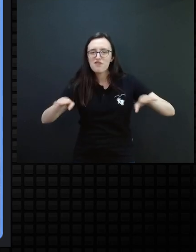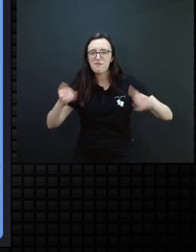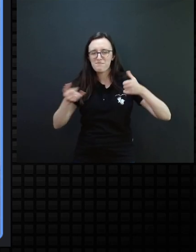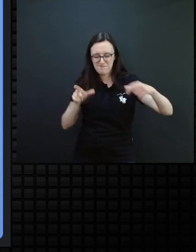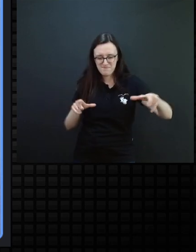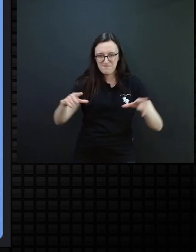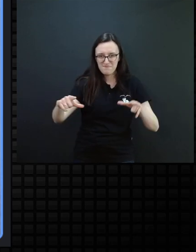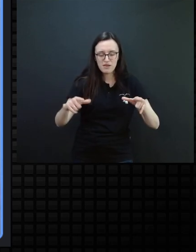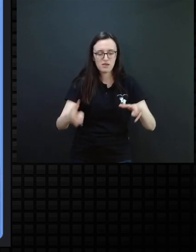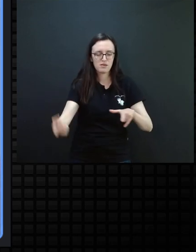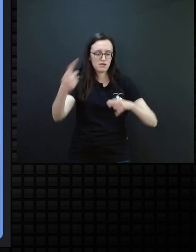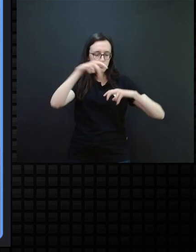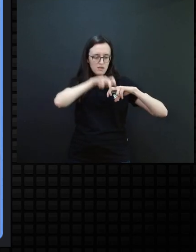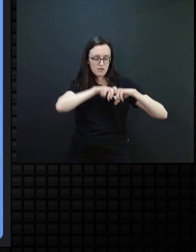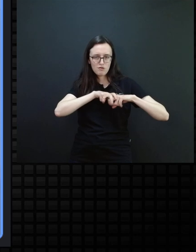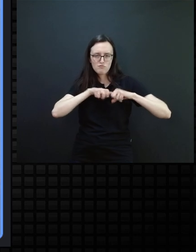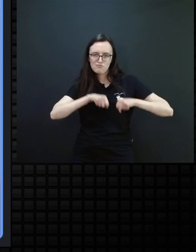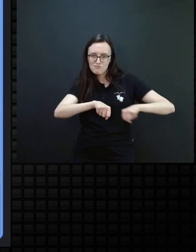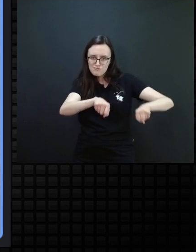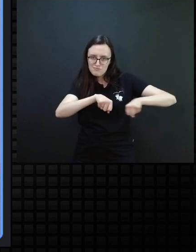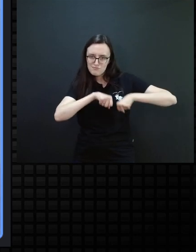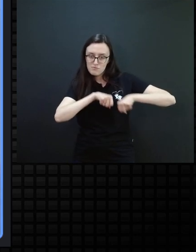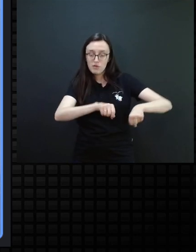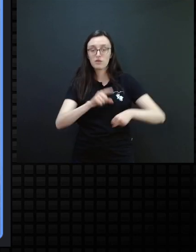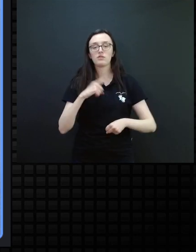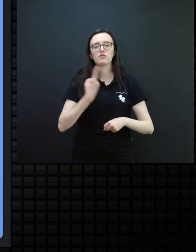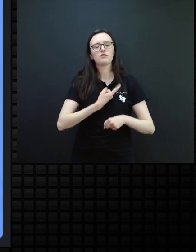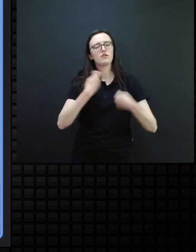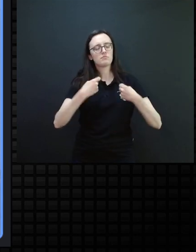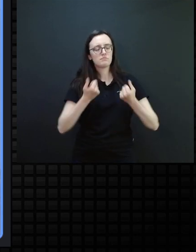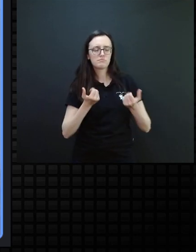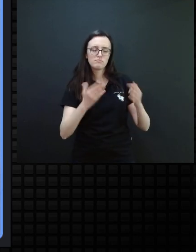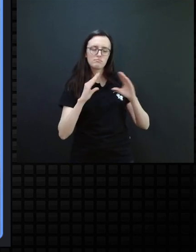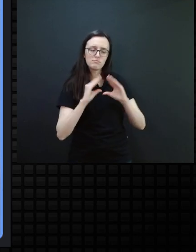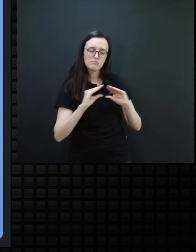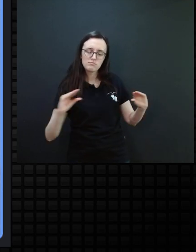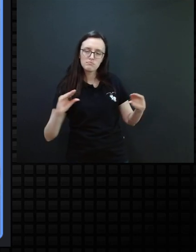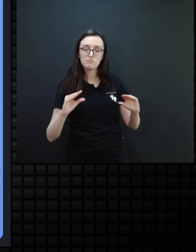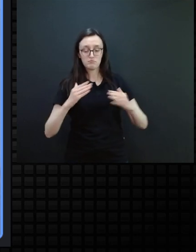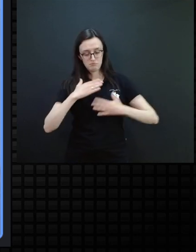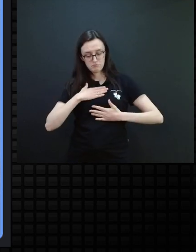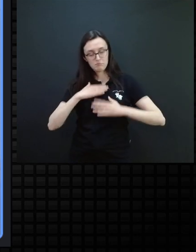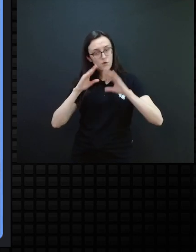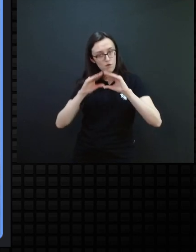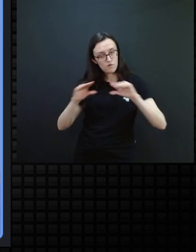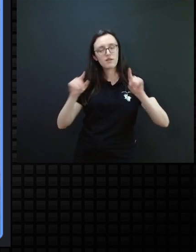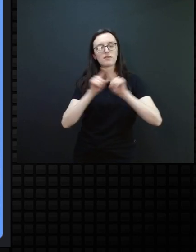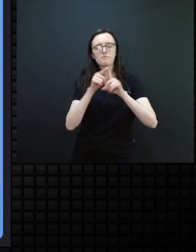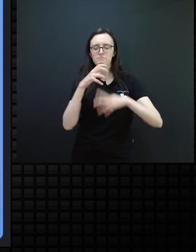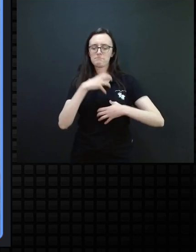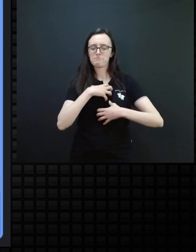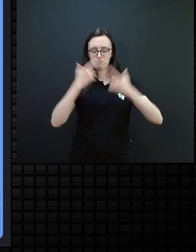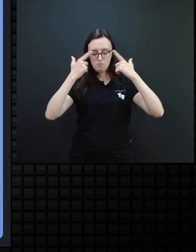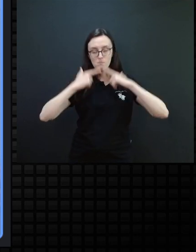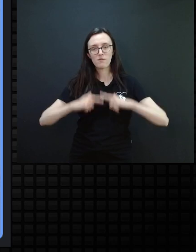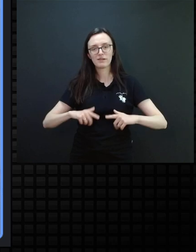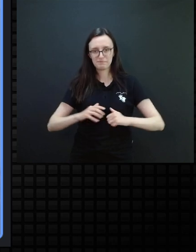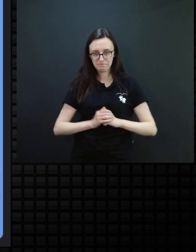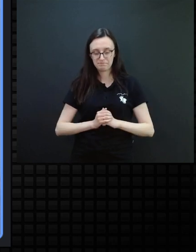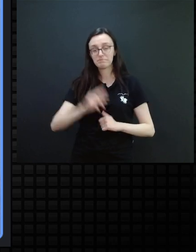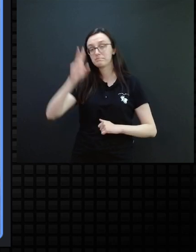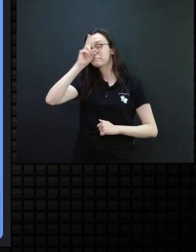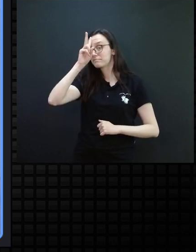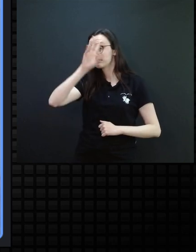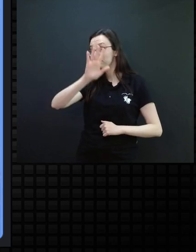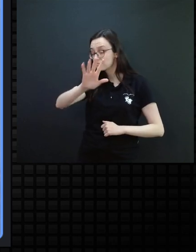para o carrinho, então, você precisa estar confortável e de forma discreta. Então, lembrando, no momento